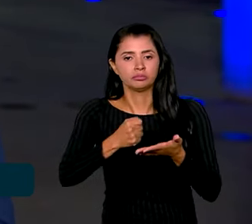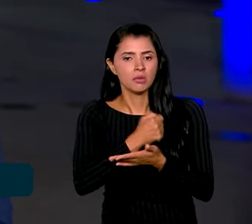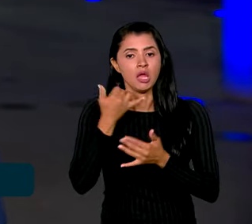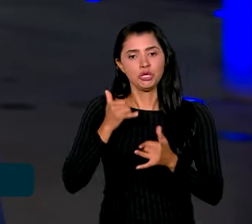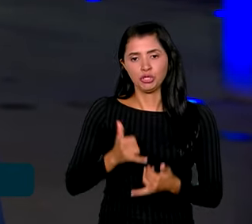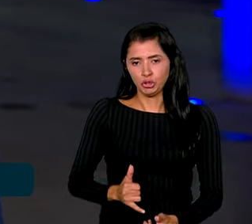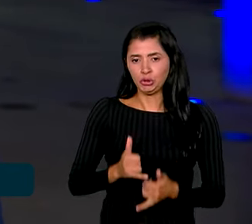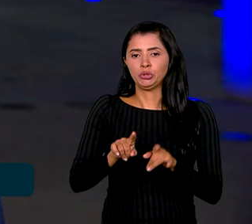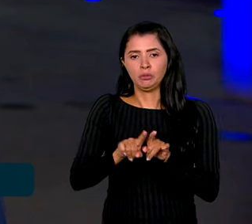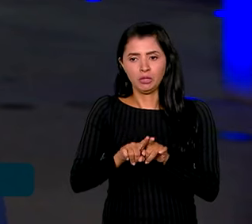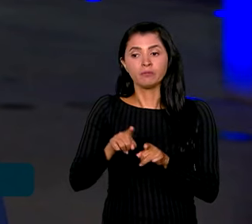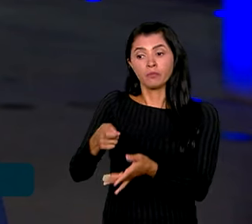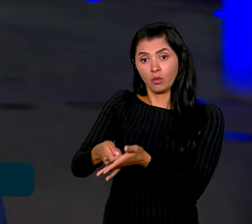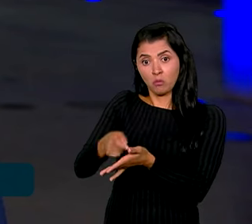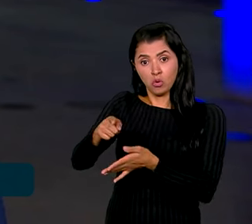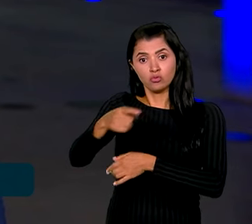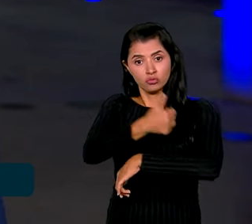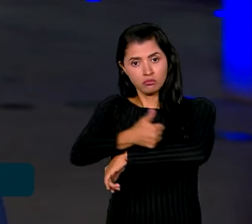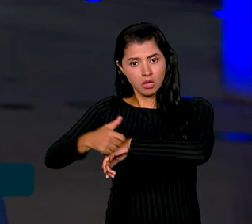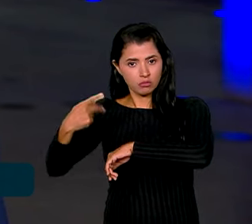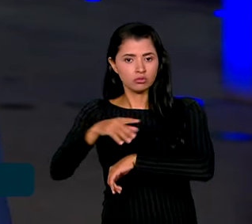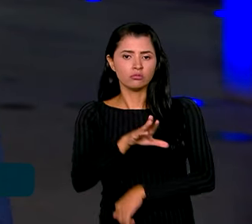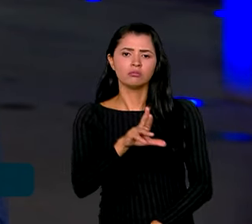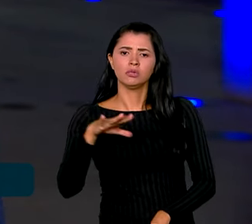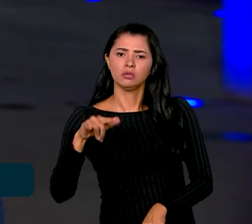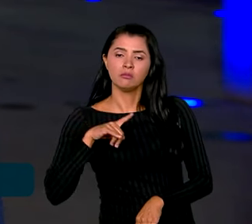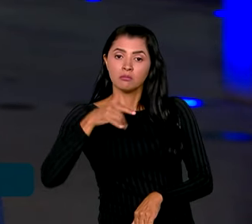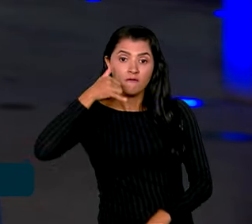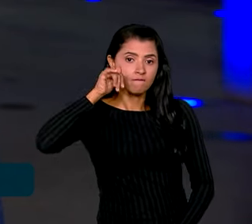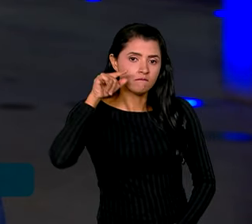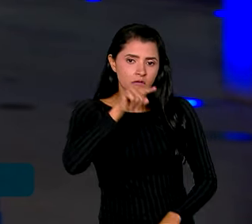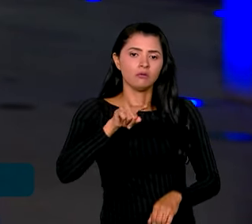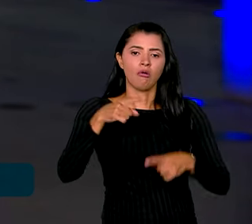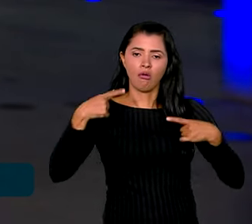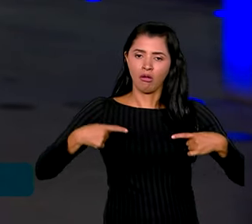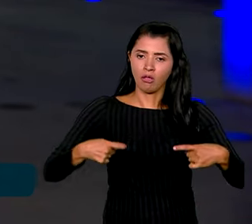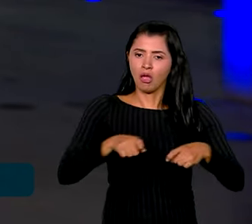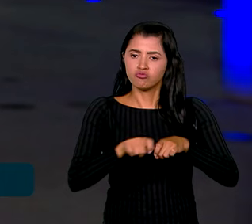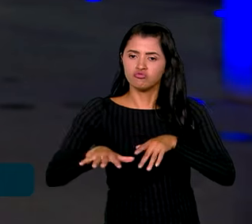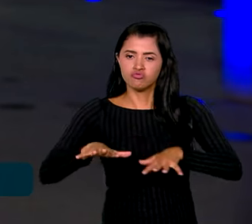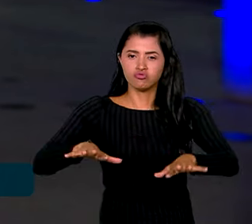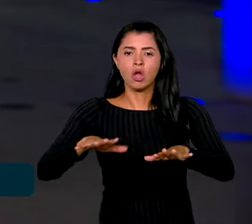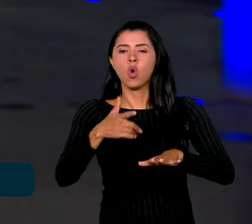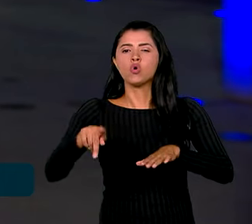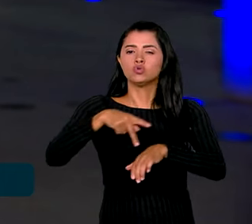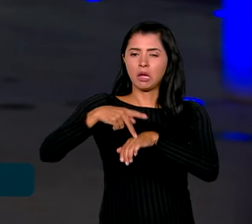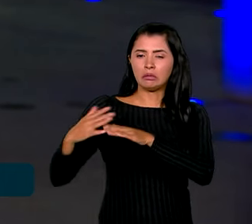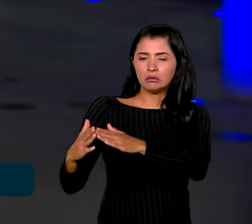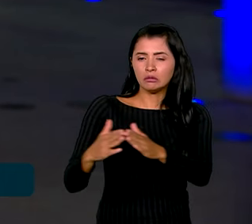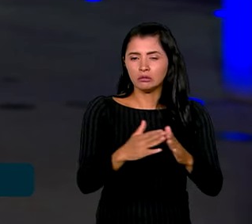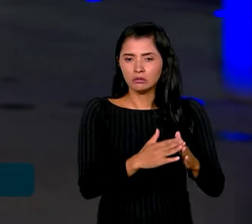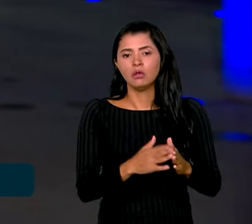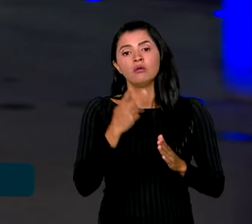cobrou dos parceiros do BRICS uma atuação para evitar que a guerra se alastre para os países vizinhos. E disse que a